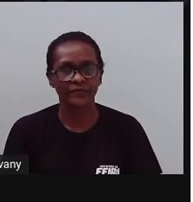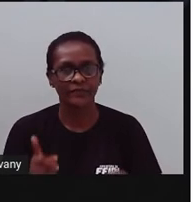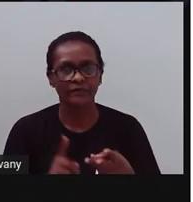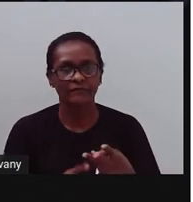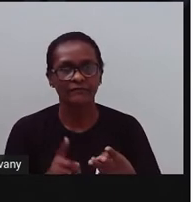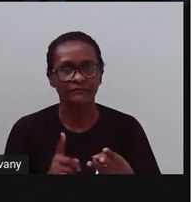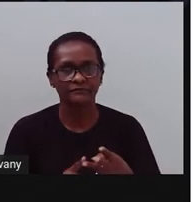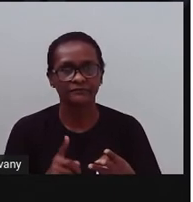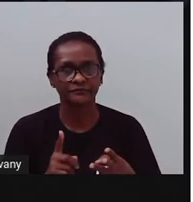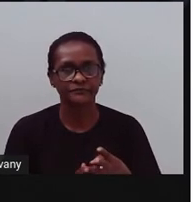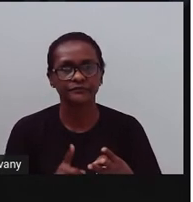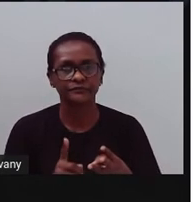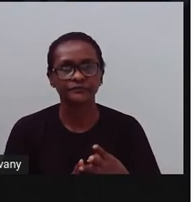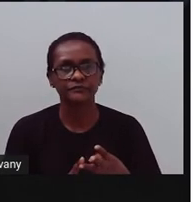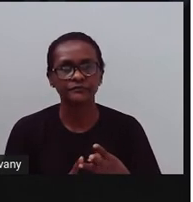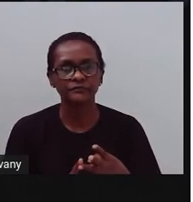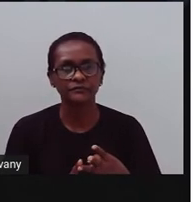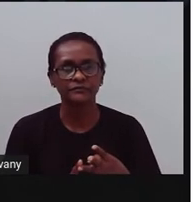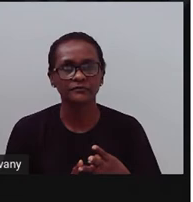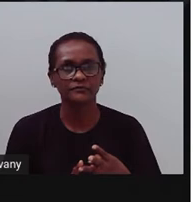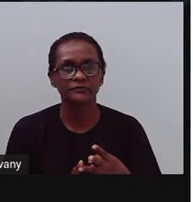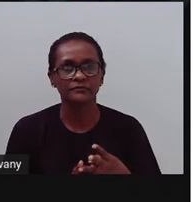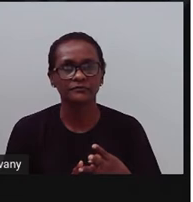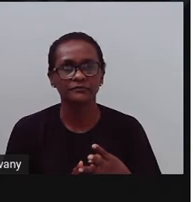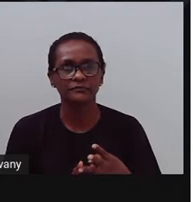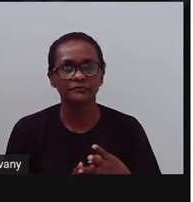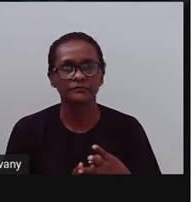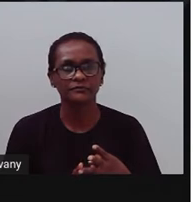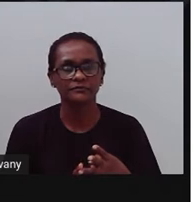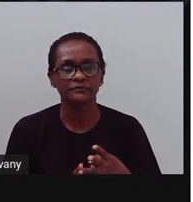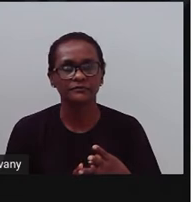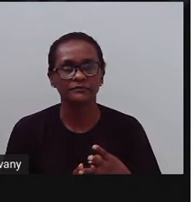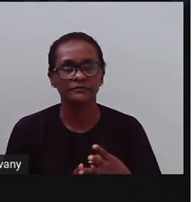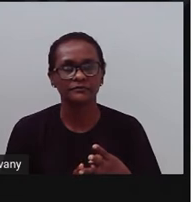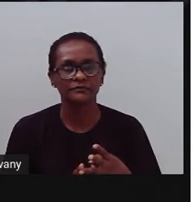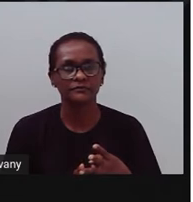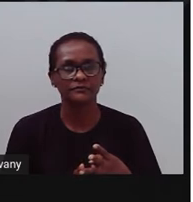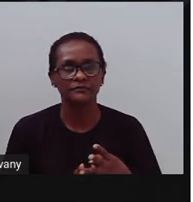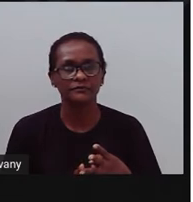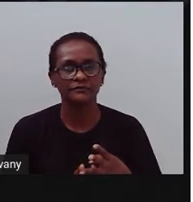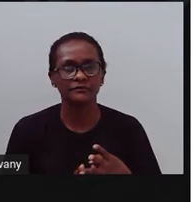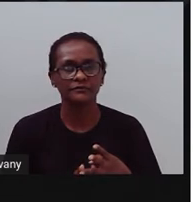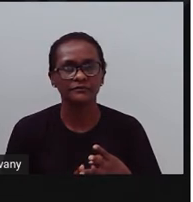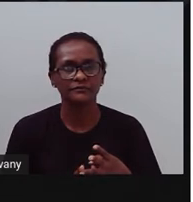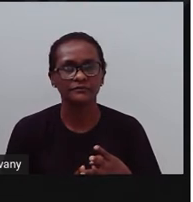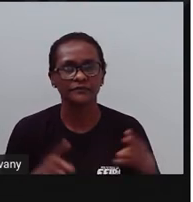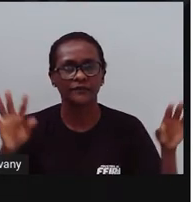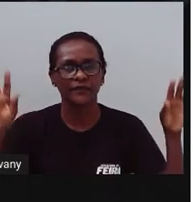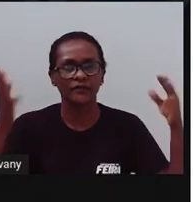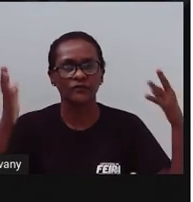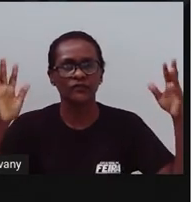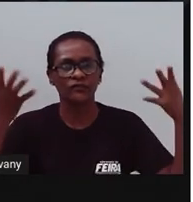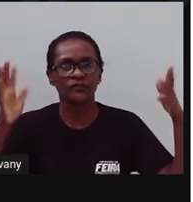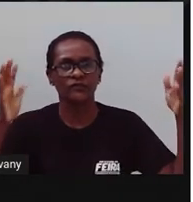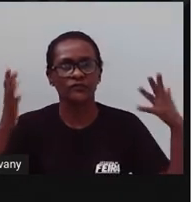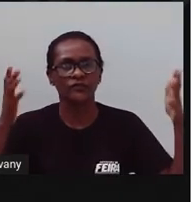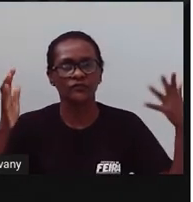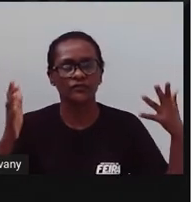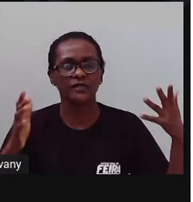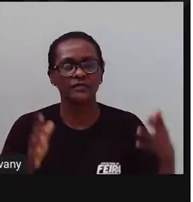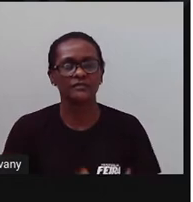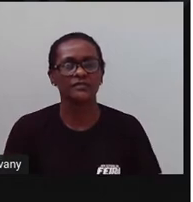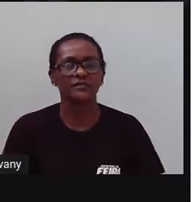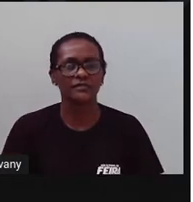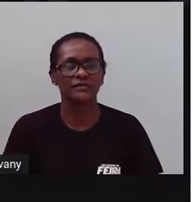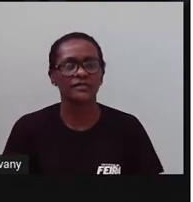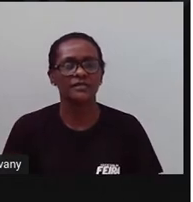também, que também é muito importante, né? Para o município e também para o Mildes, o Distrito de Humildes, é o São